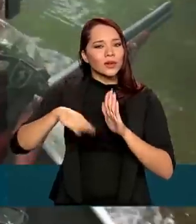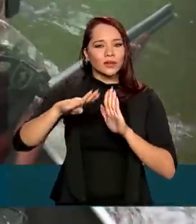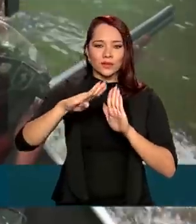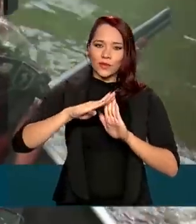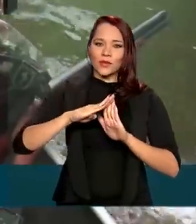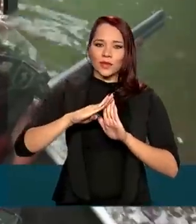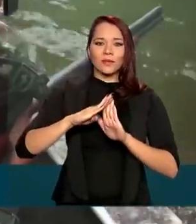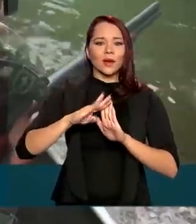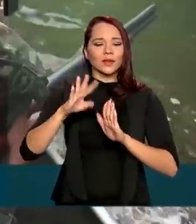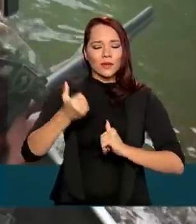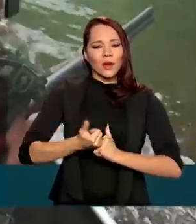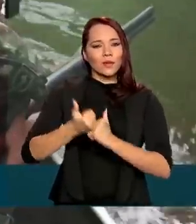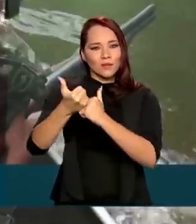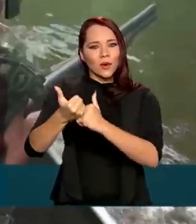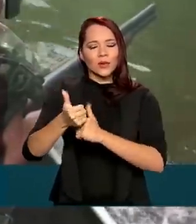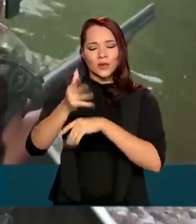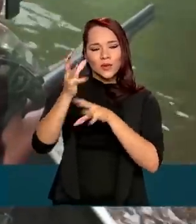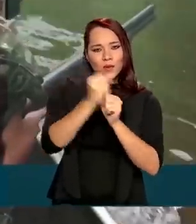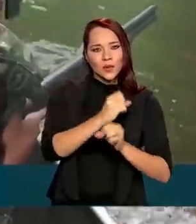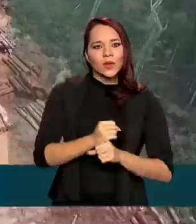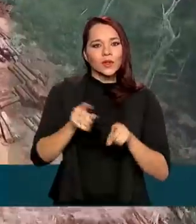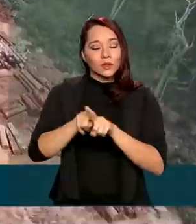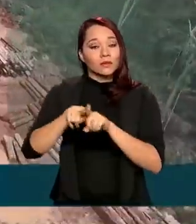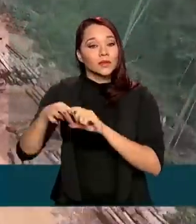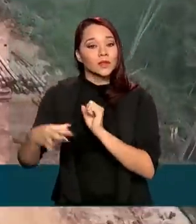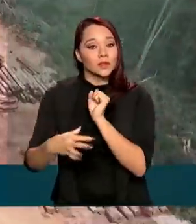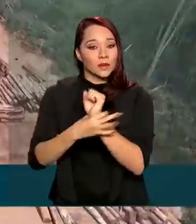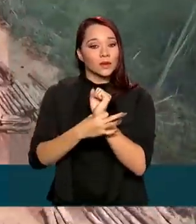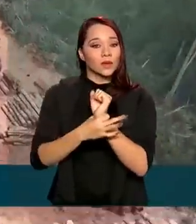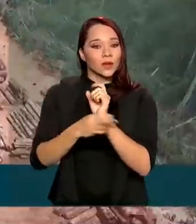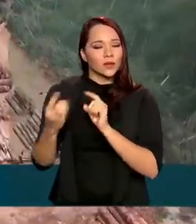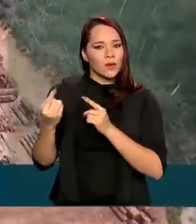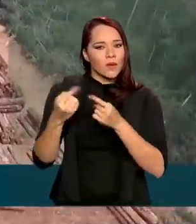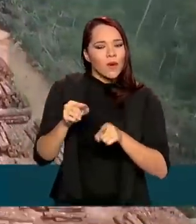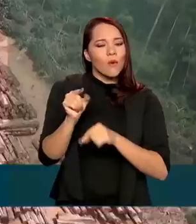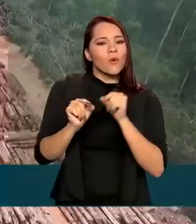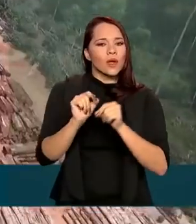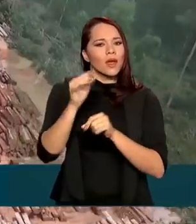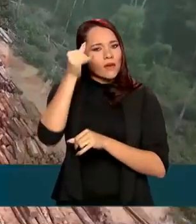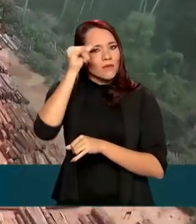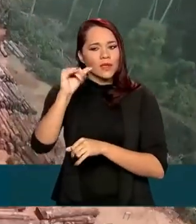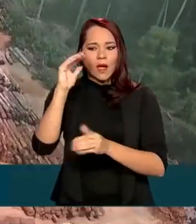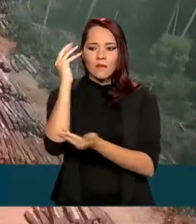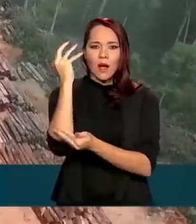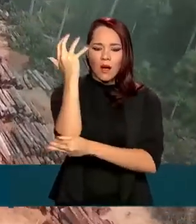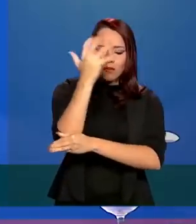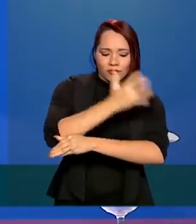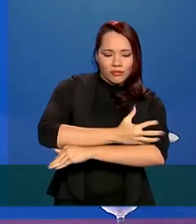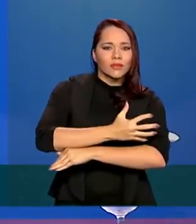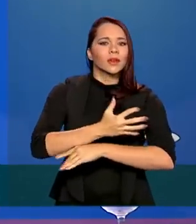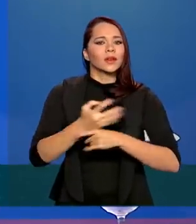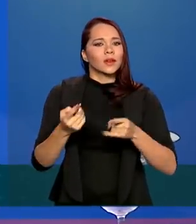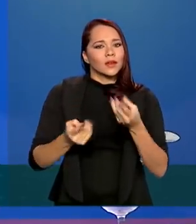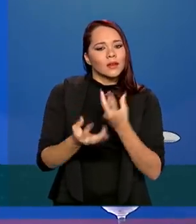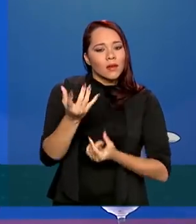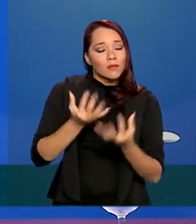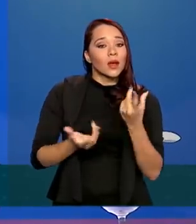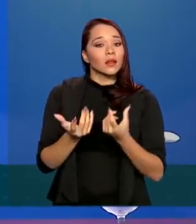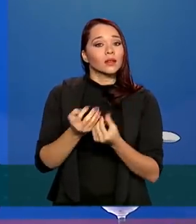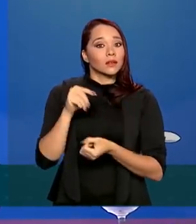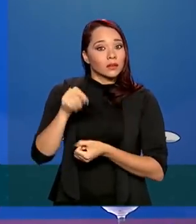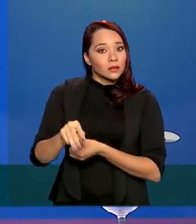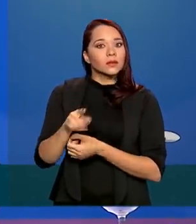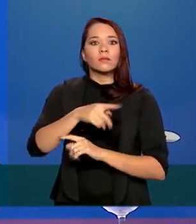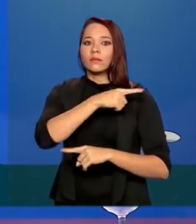no suporte logístico e de segurança contra o desmatamento ilegal e as queimadas, prática que vai ser